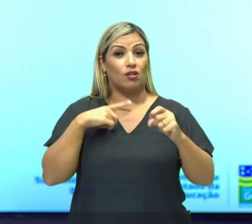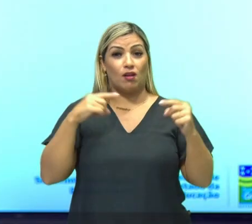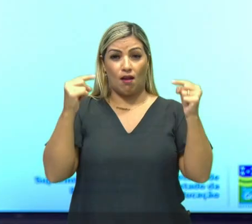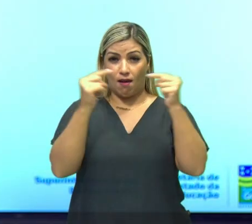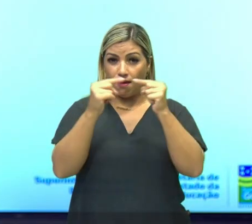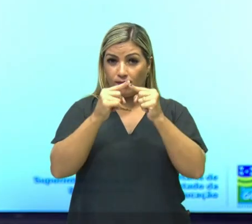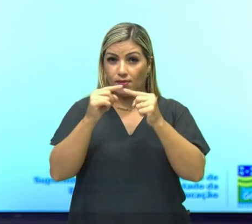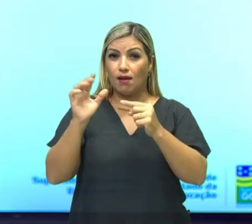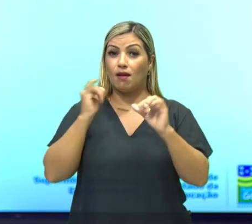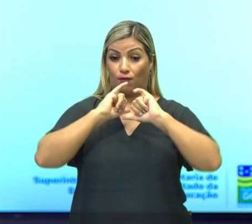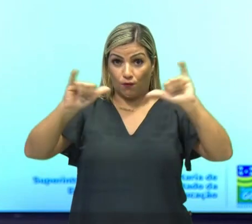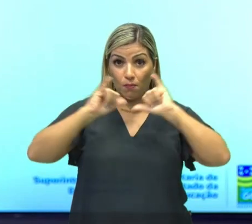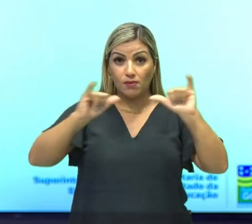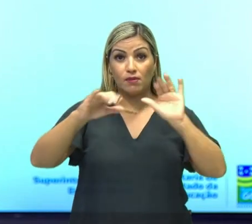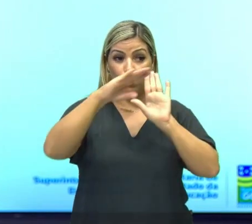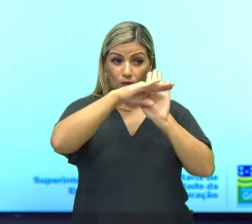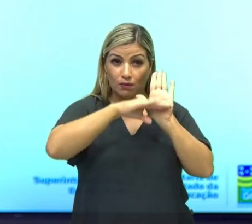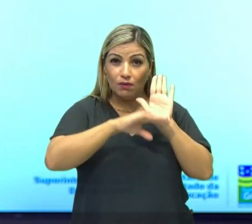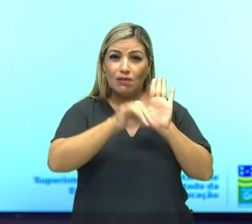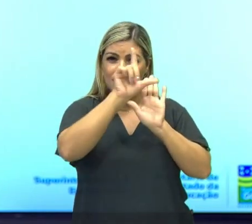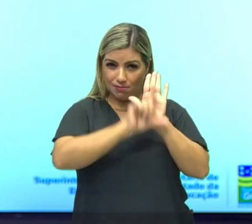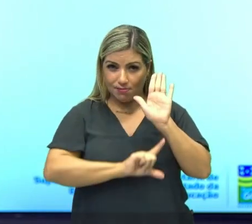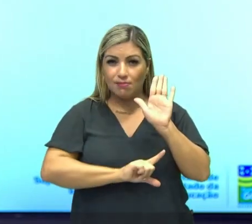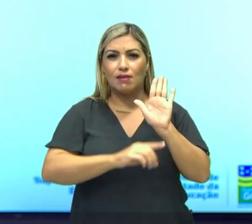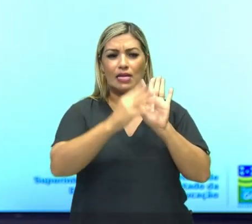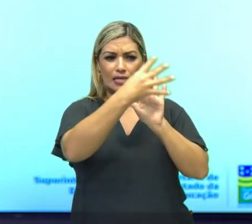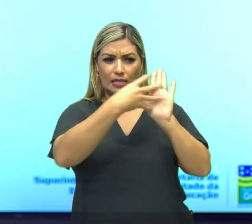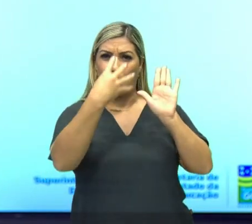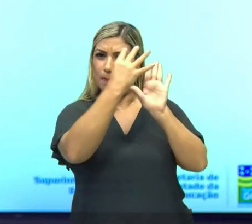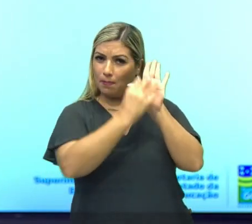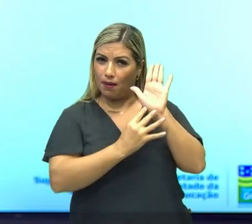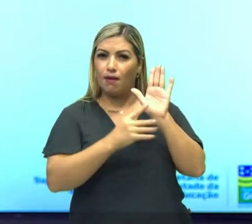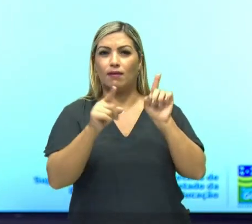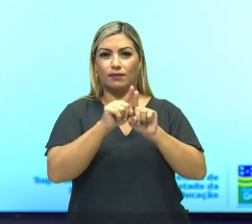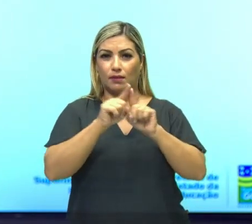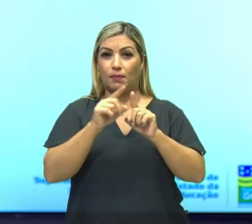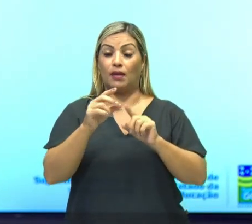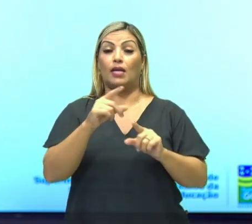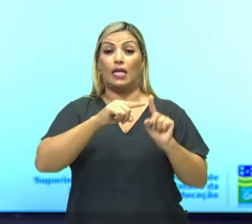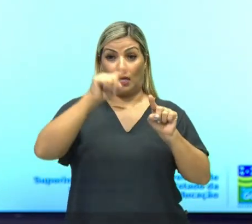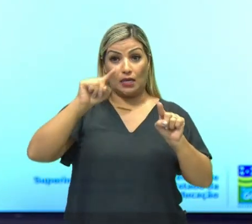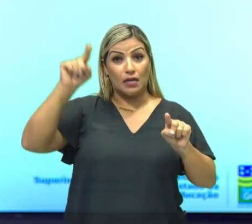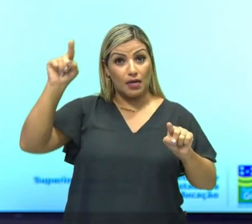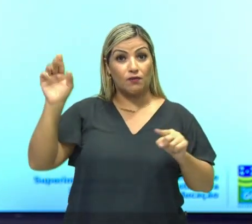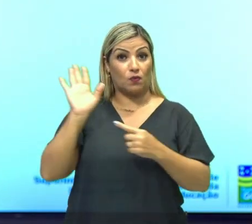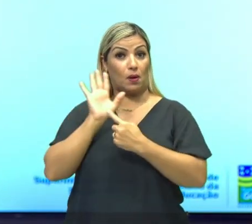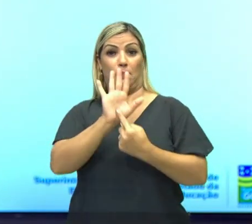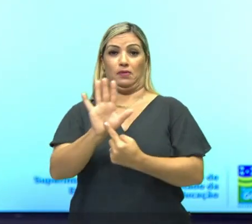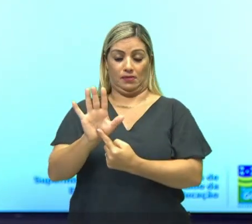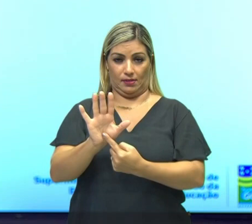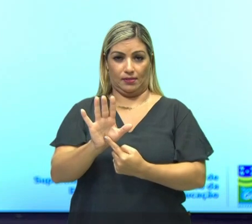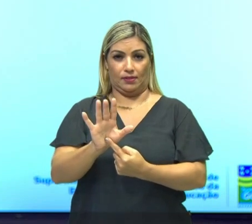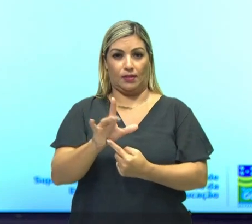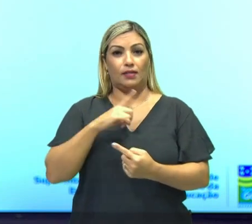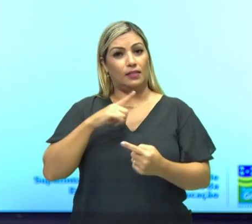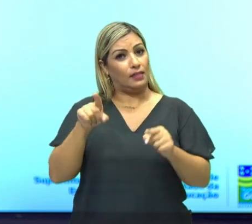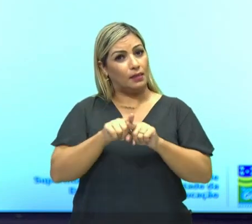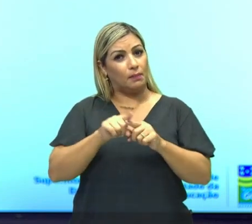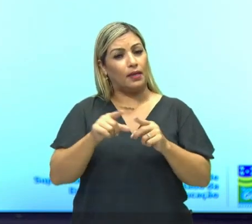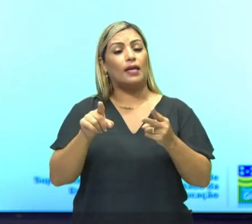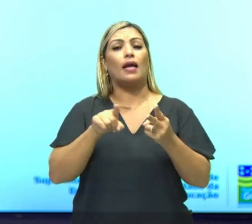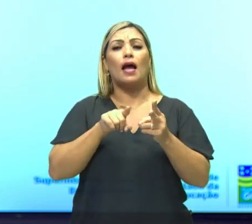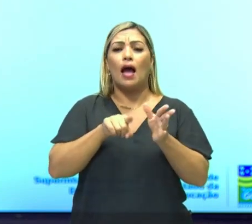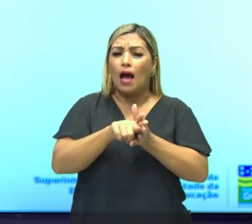apresentadas em listas e ou tabelas simples aos gráficos que a representam e vice-versa. Analisar